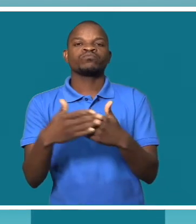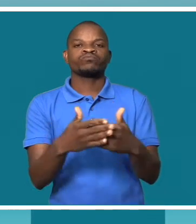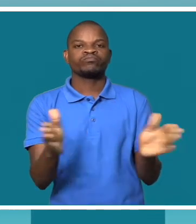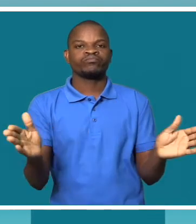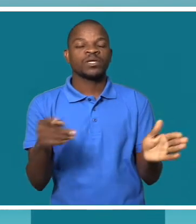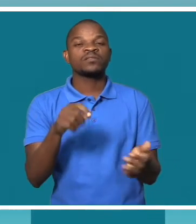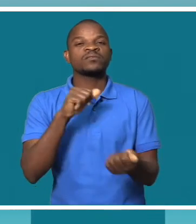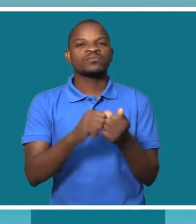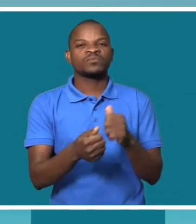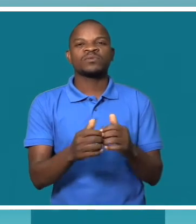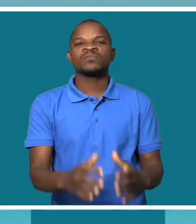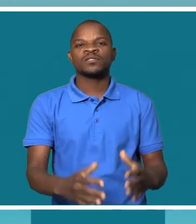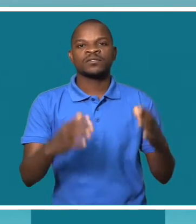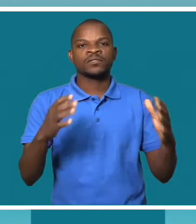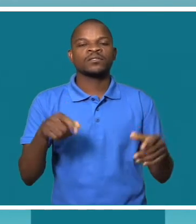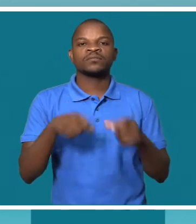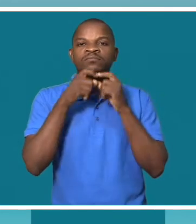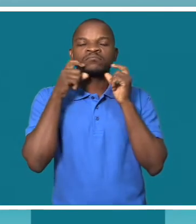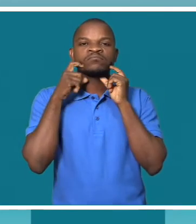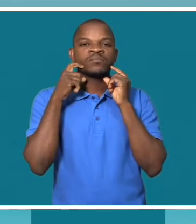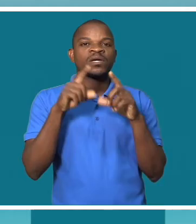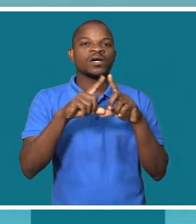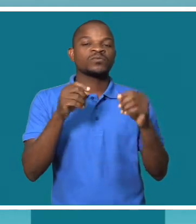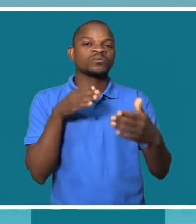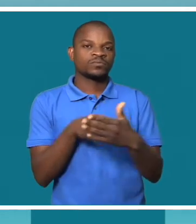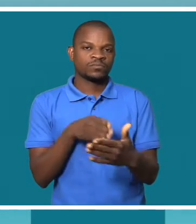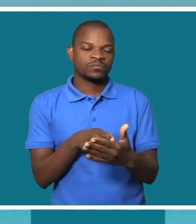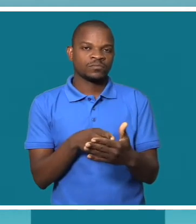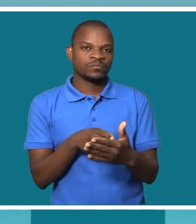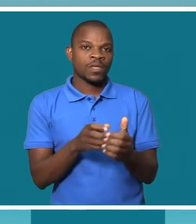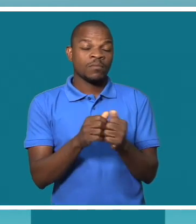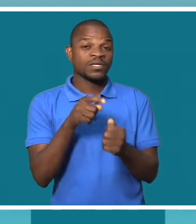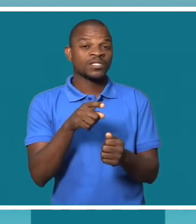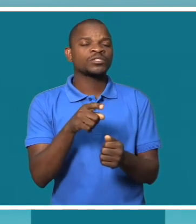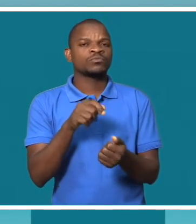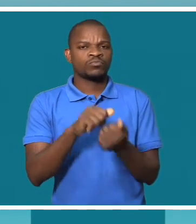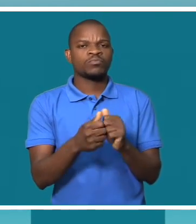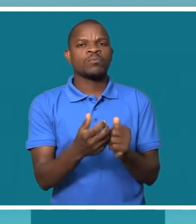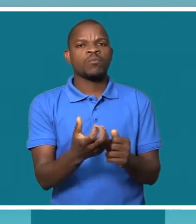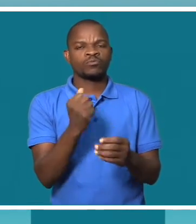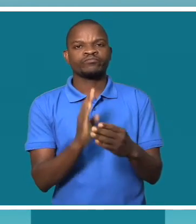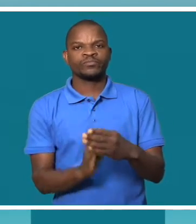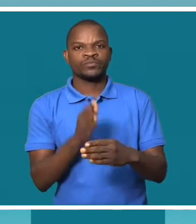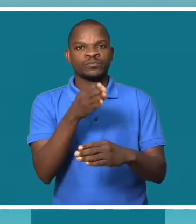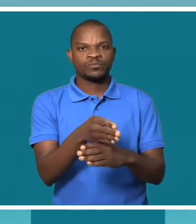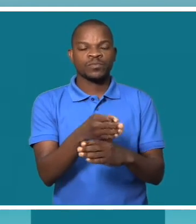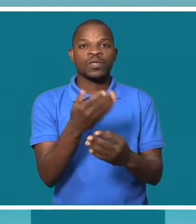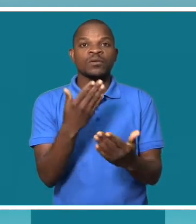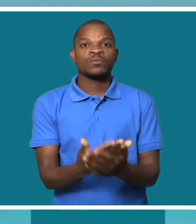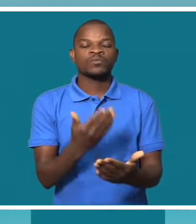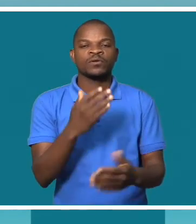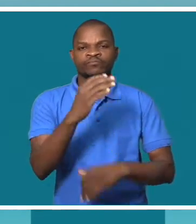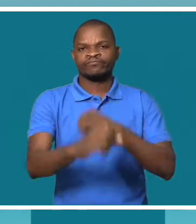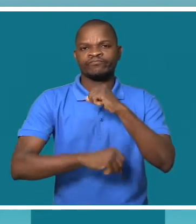maior problema da deficiência em Moçambique, as barreiras. Este problema pode ficar para trás. É que a partir do próximo